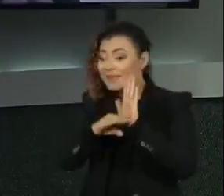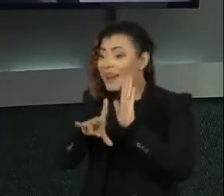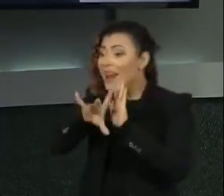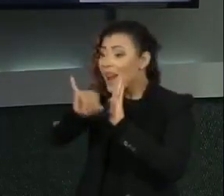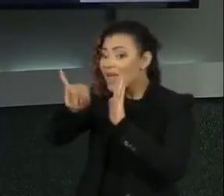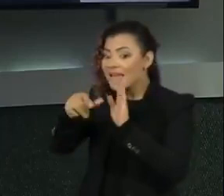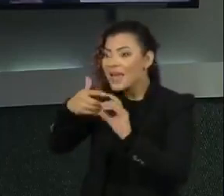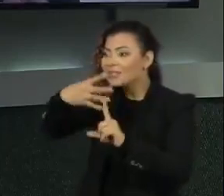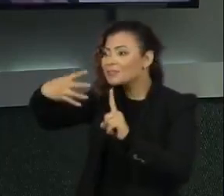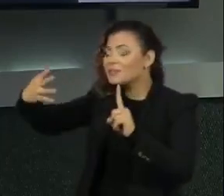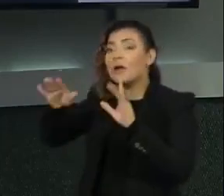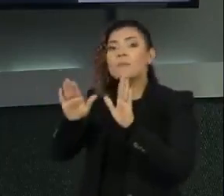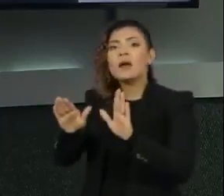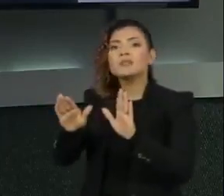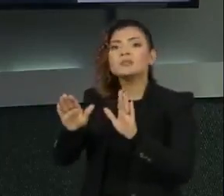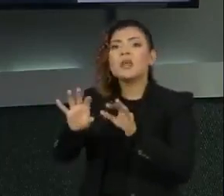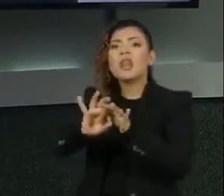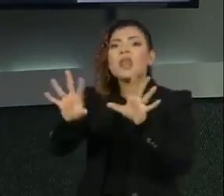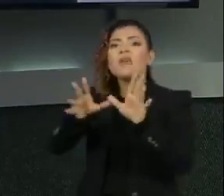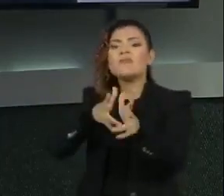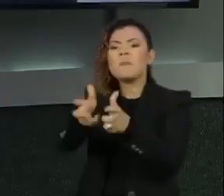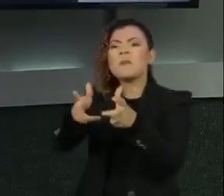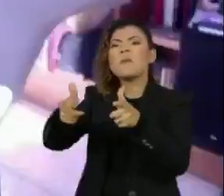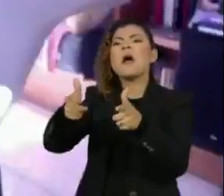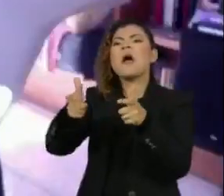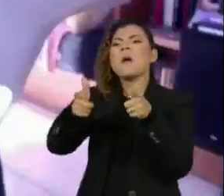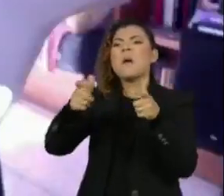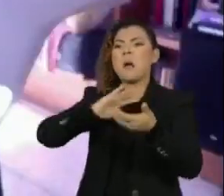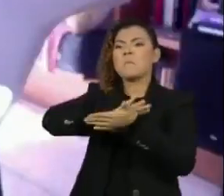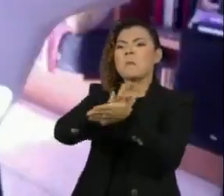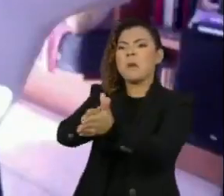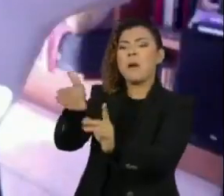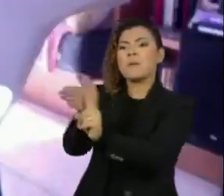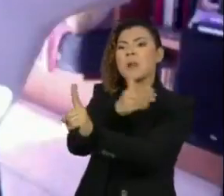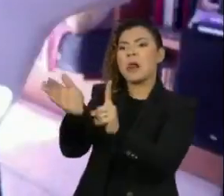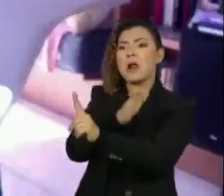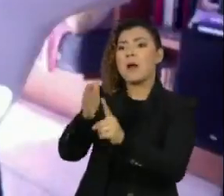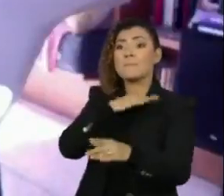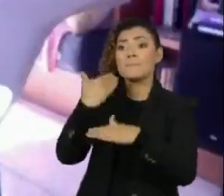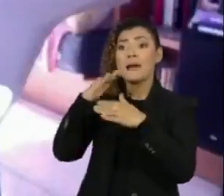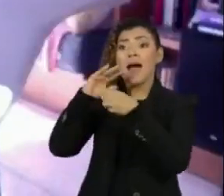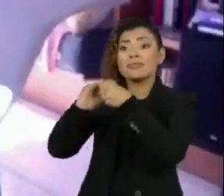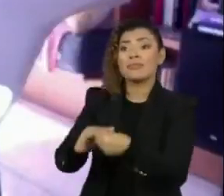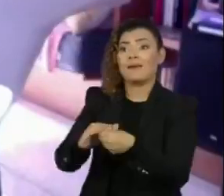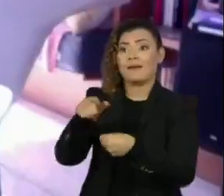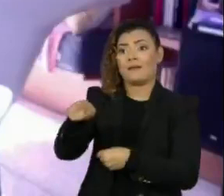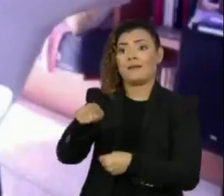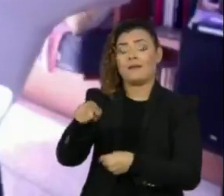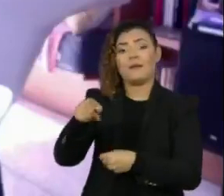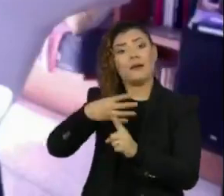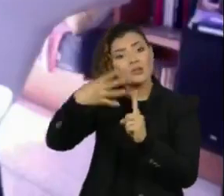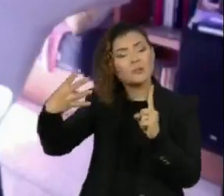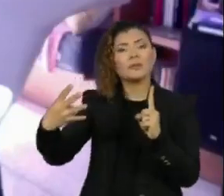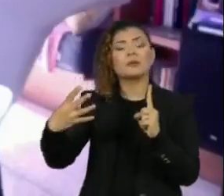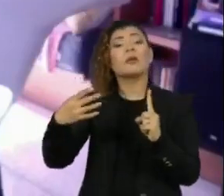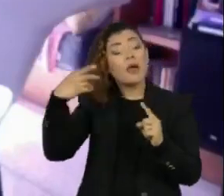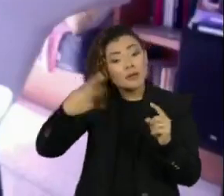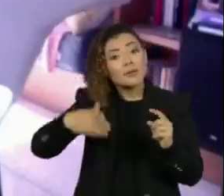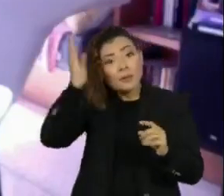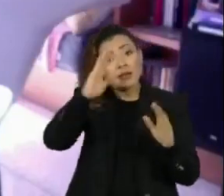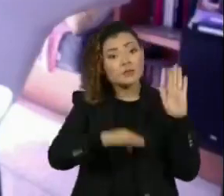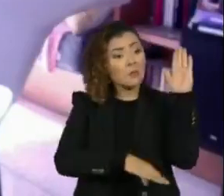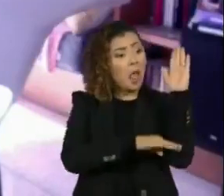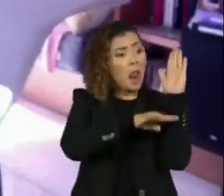dos países que mais mata e deixa matar a população LGBT. Nós estamos no topo do ranking de países com maior